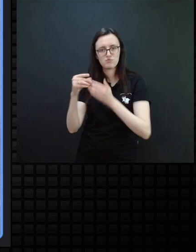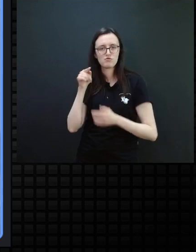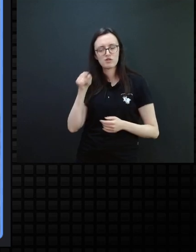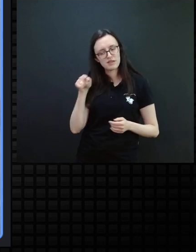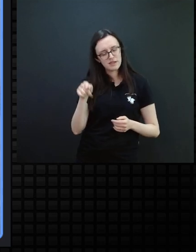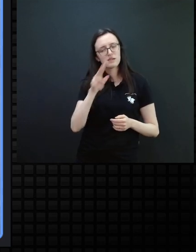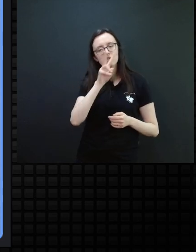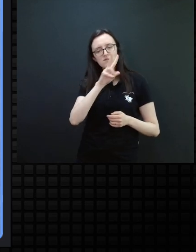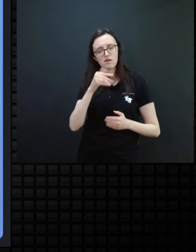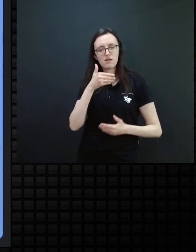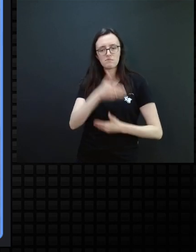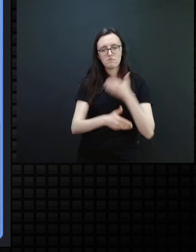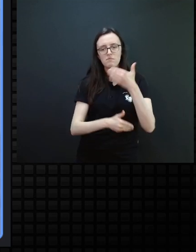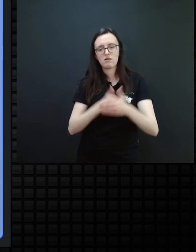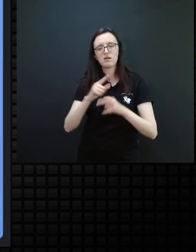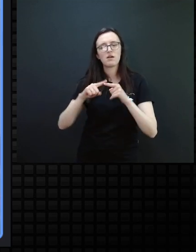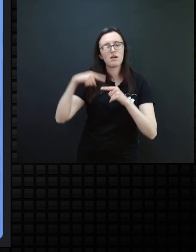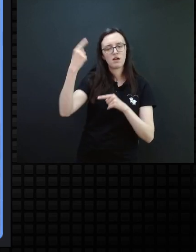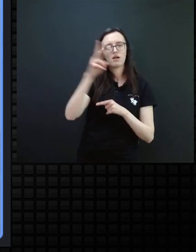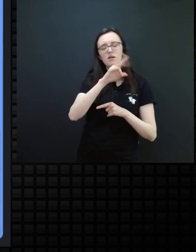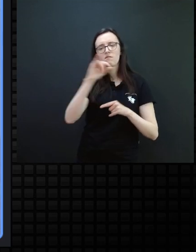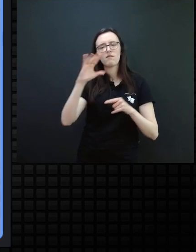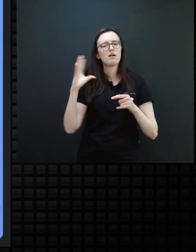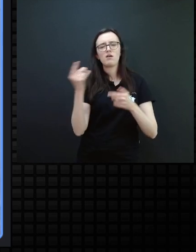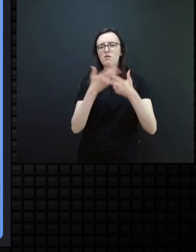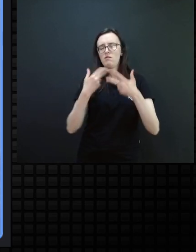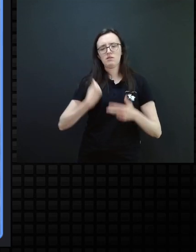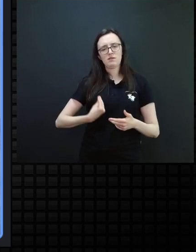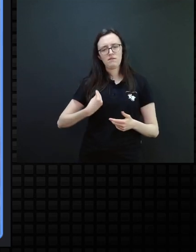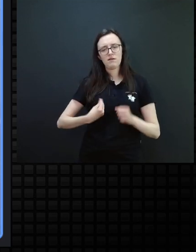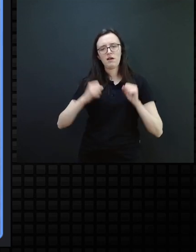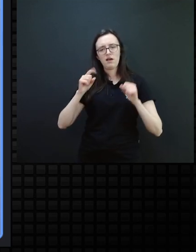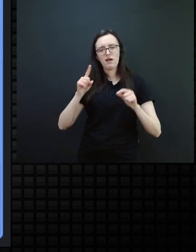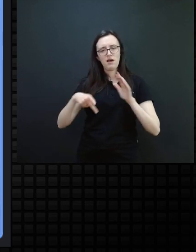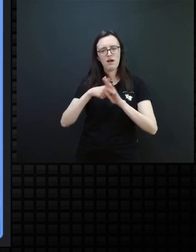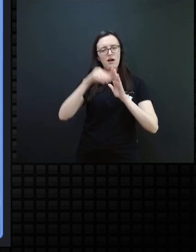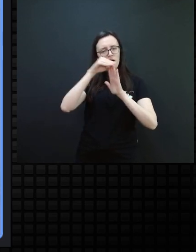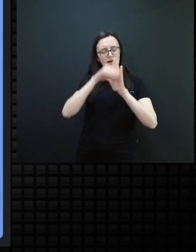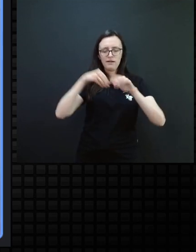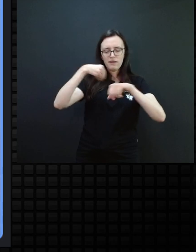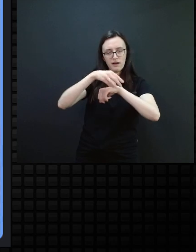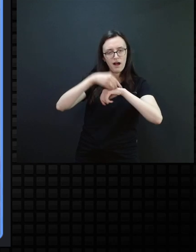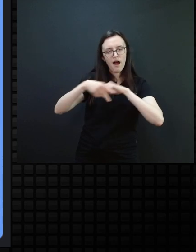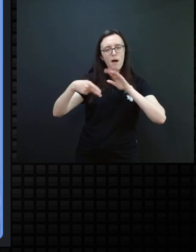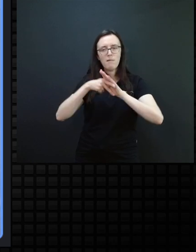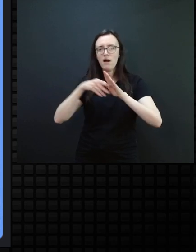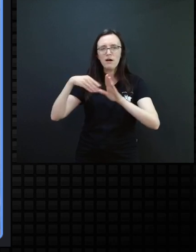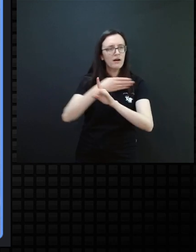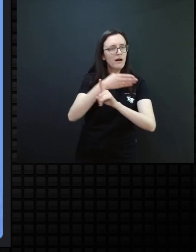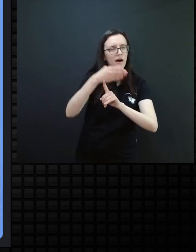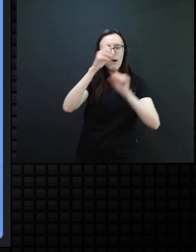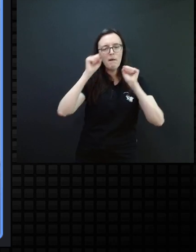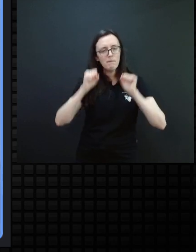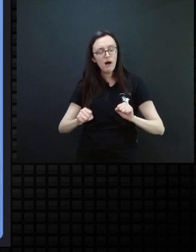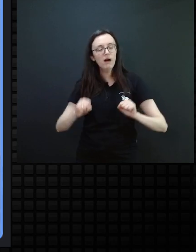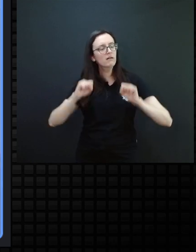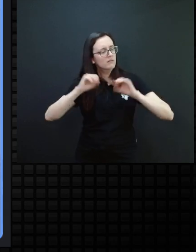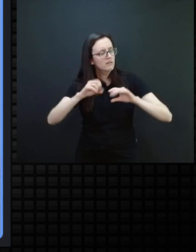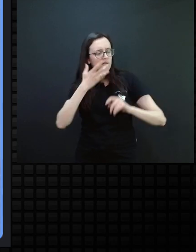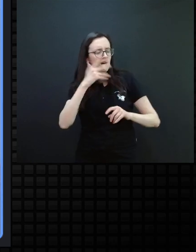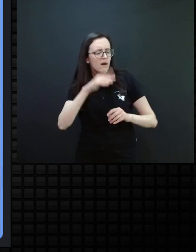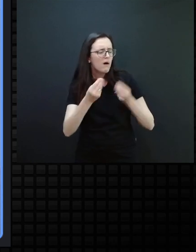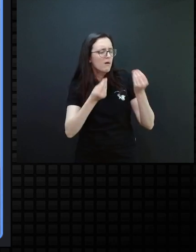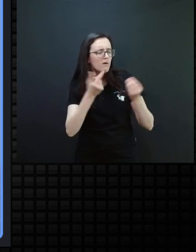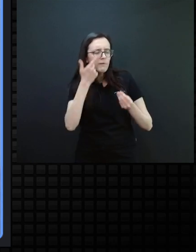isso vai se avançar depois para tudo. Para os programas de orientação e mobilidade, para ensinar a criança